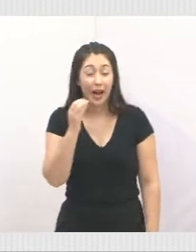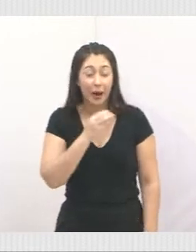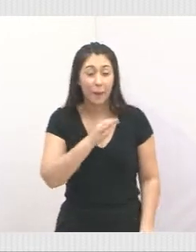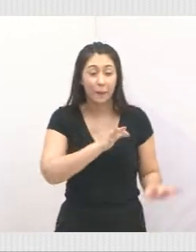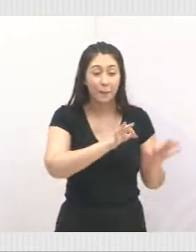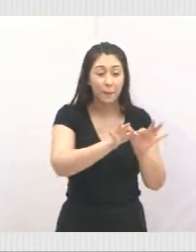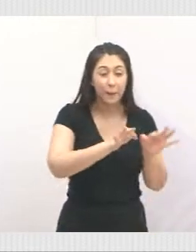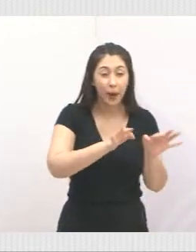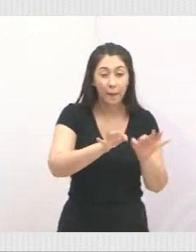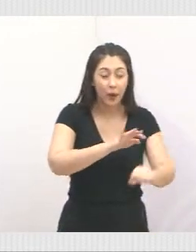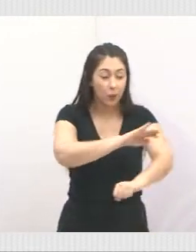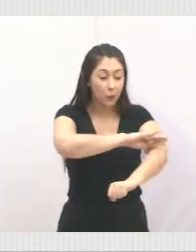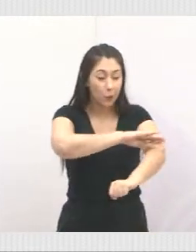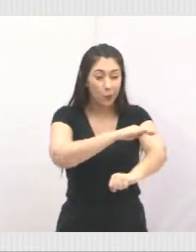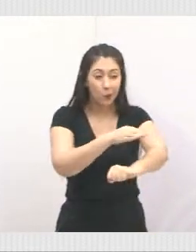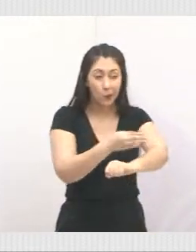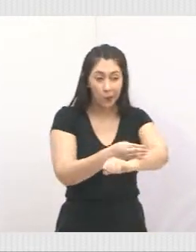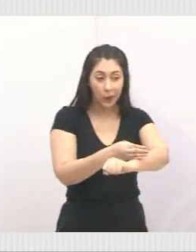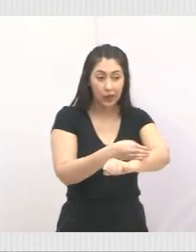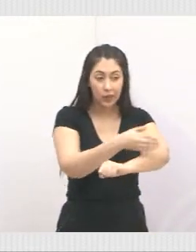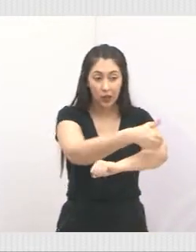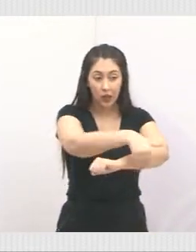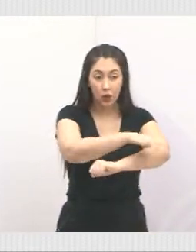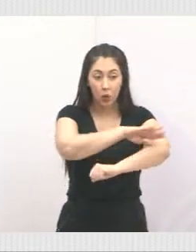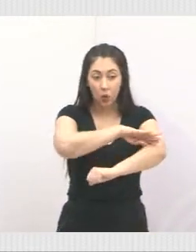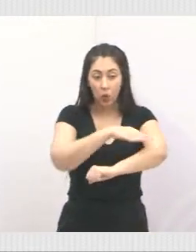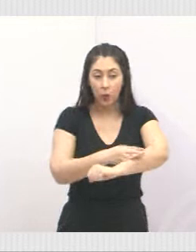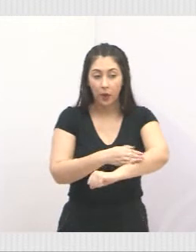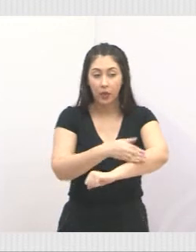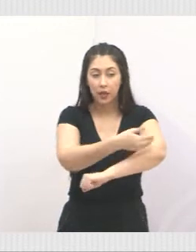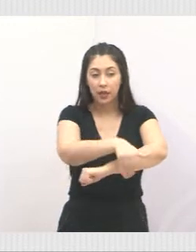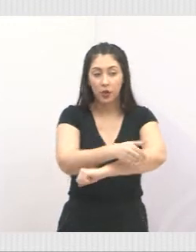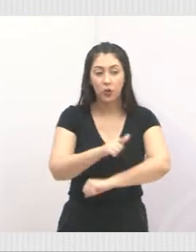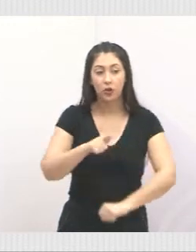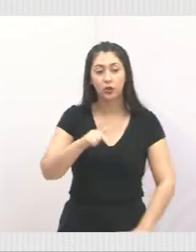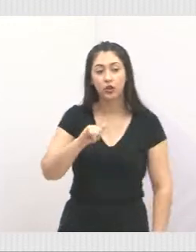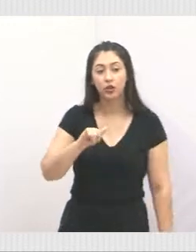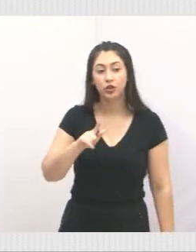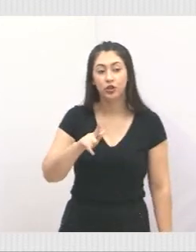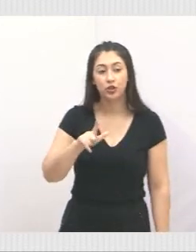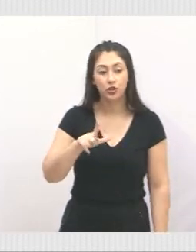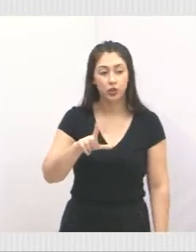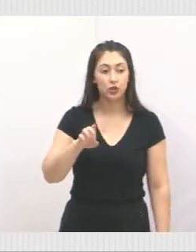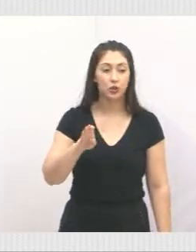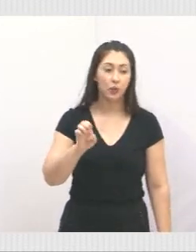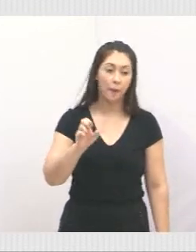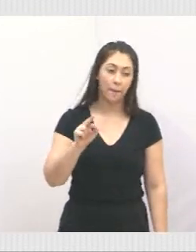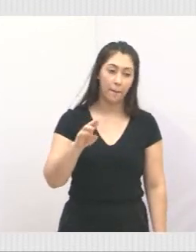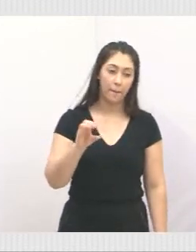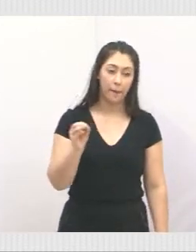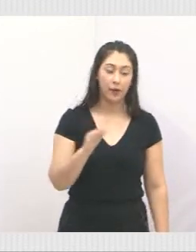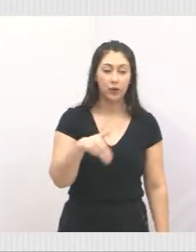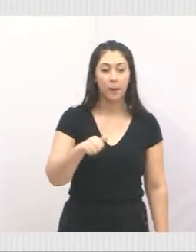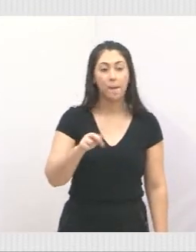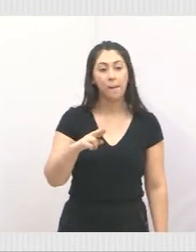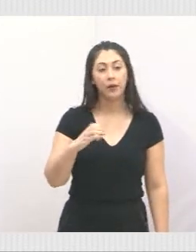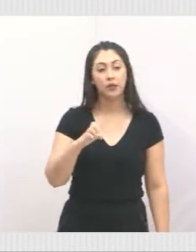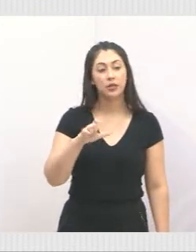uma lombada na Avenida Gilberto Barcelino. Por quê? Porque ali tem uma praça